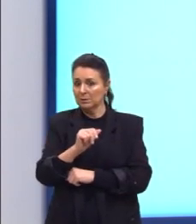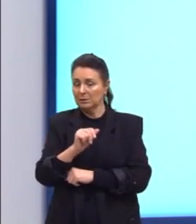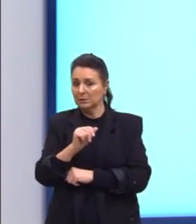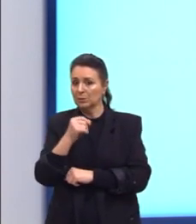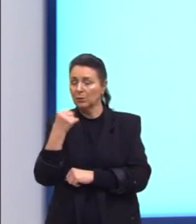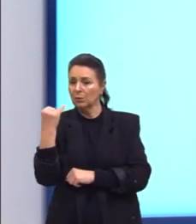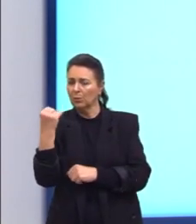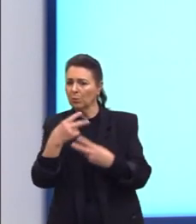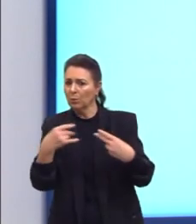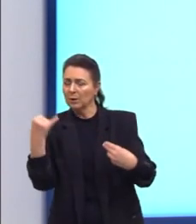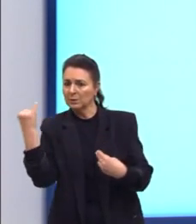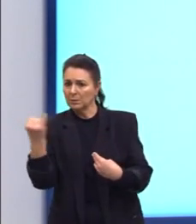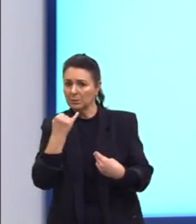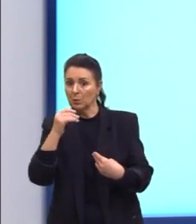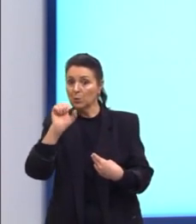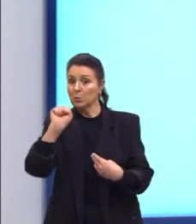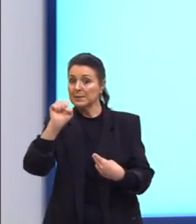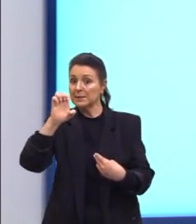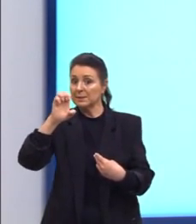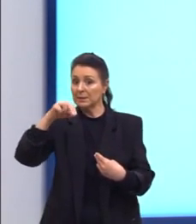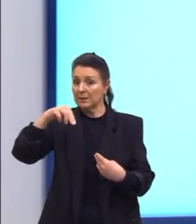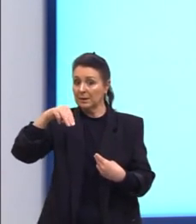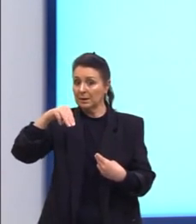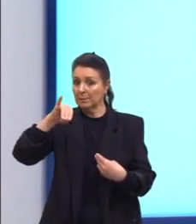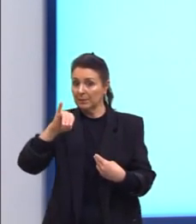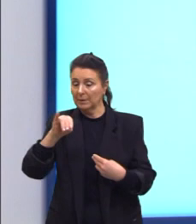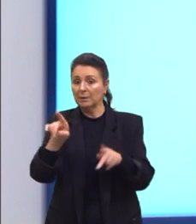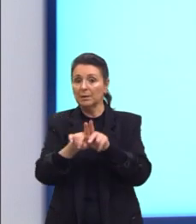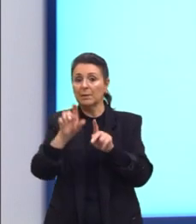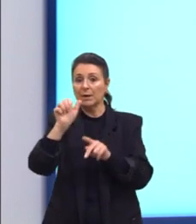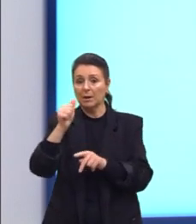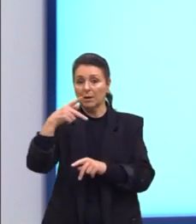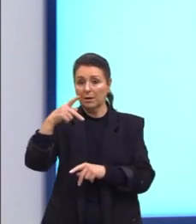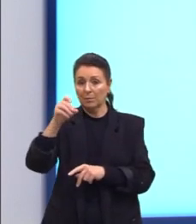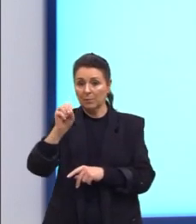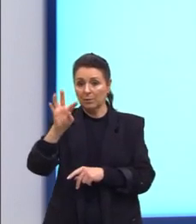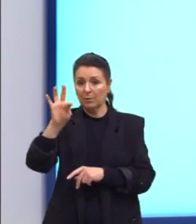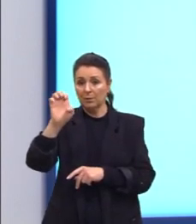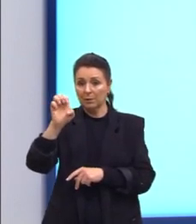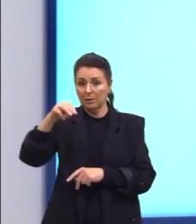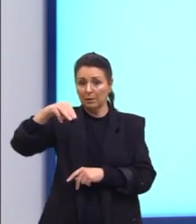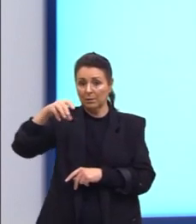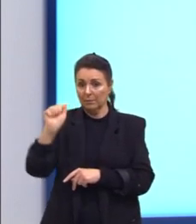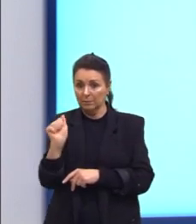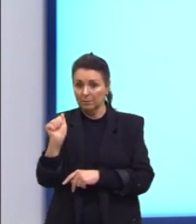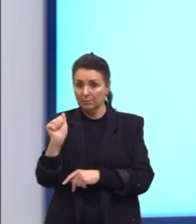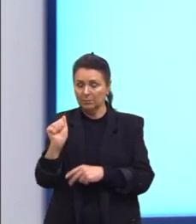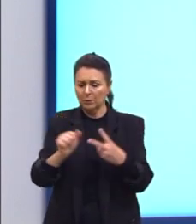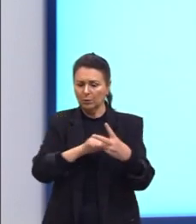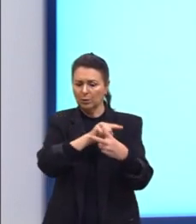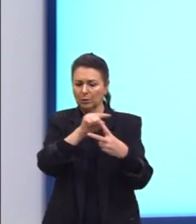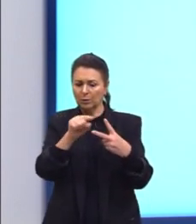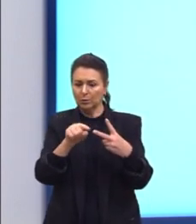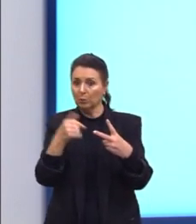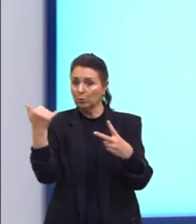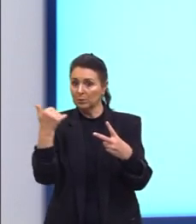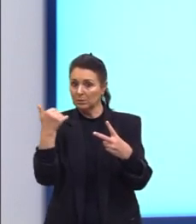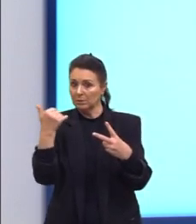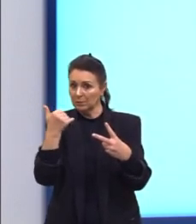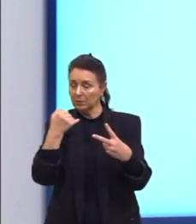O semiperímetro e o apótema. O que que seriam essas duas informações?